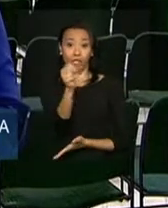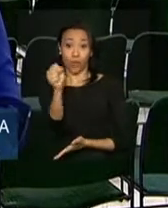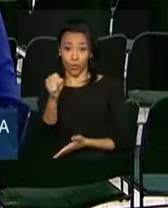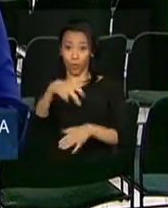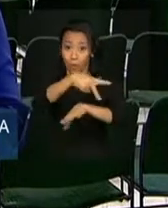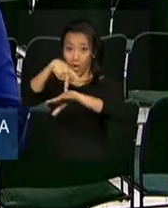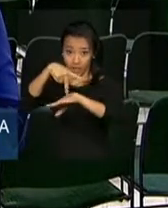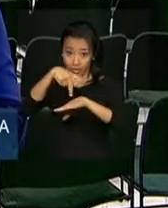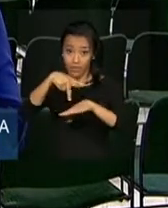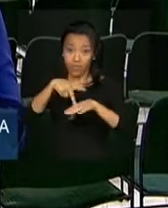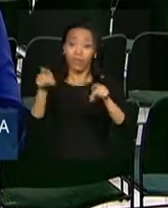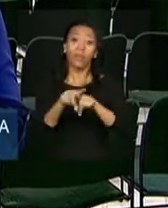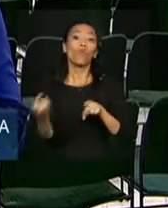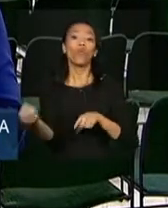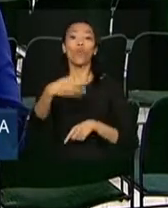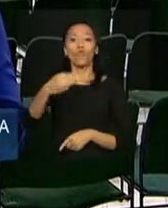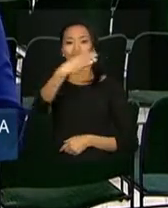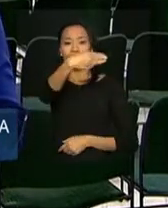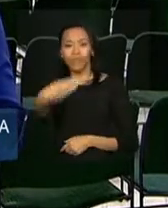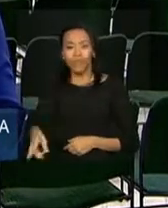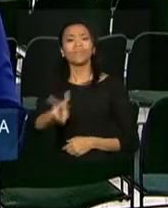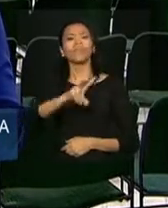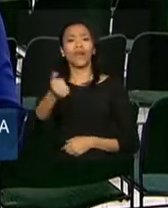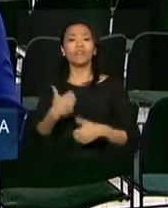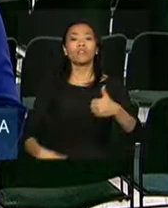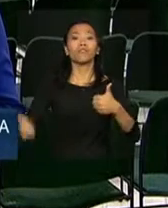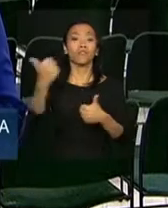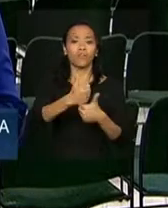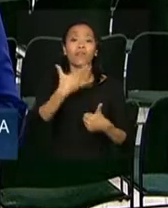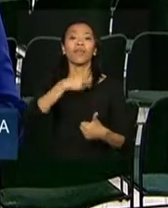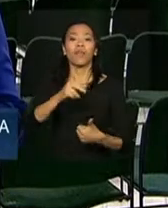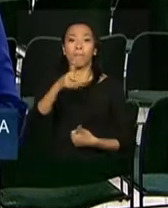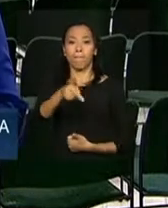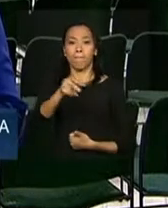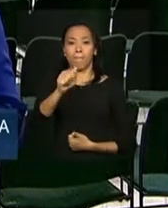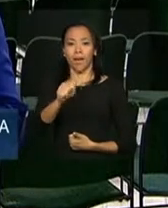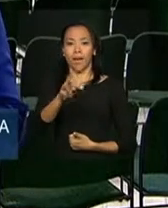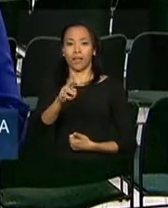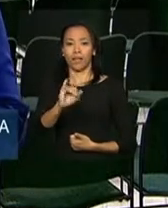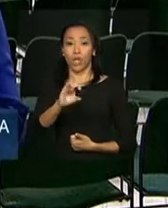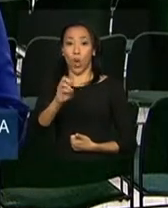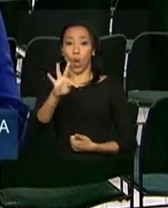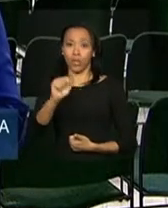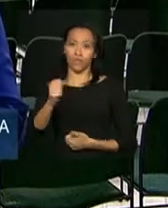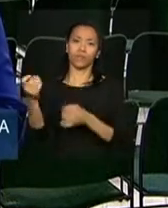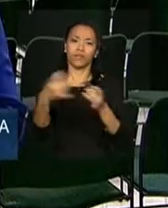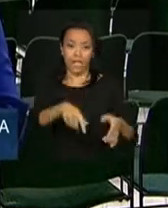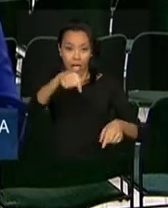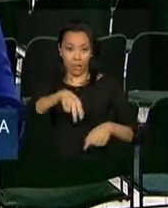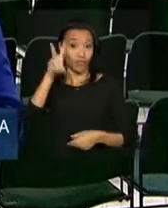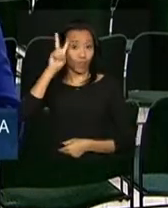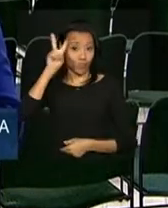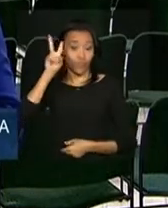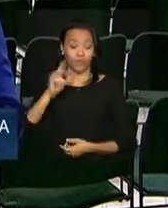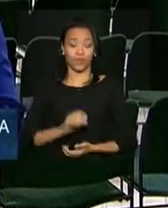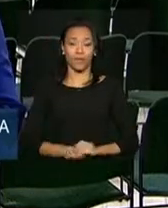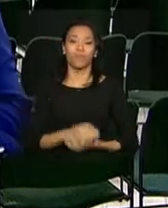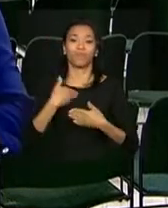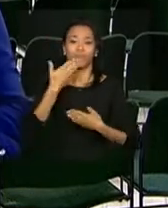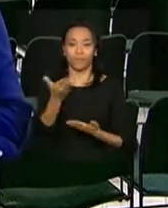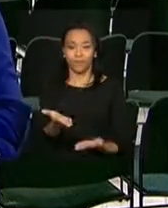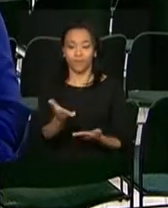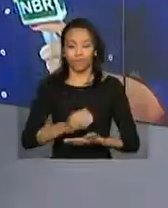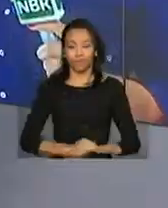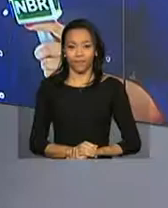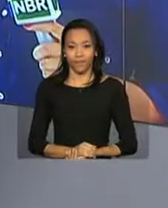O novo ministro das Relações Exteriores vai substituir Antônio Patriota, que deixou o cargo nesta segunda-feira. Malu.